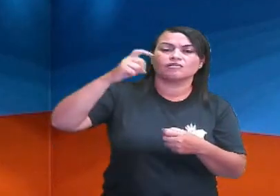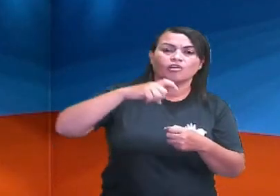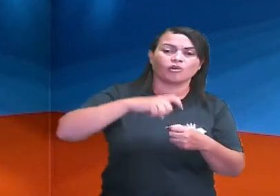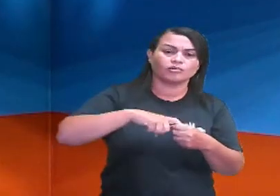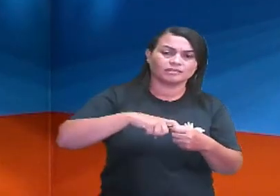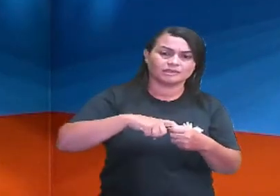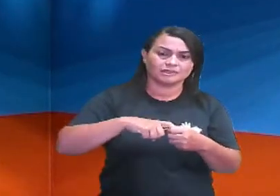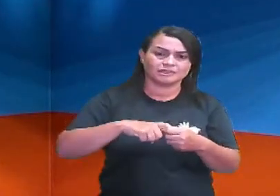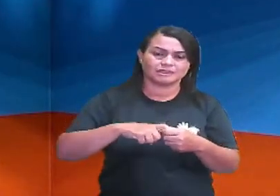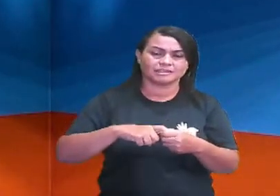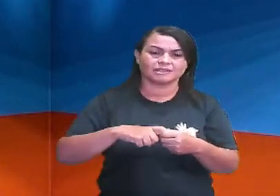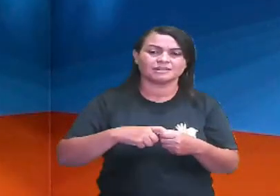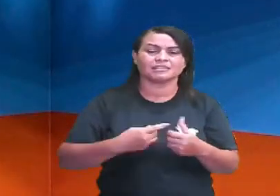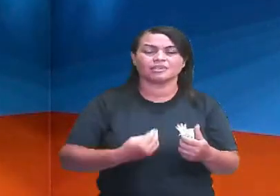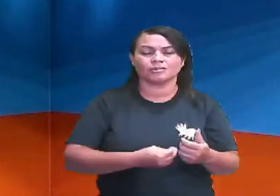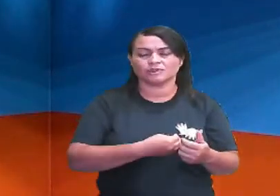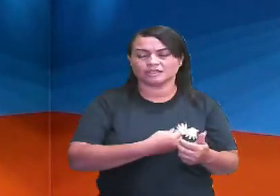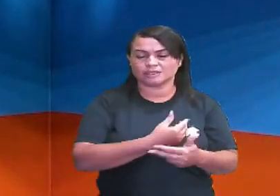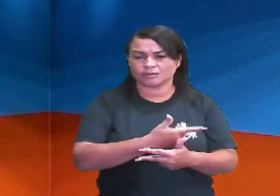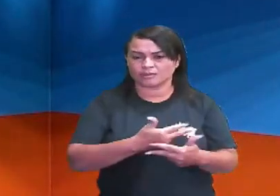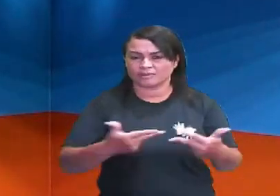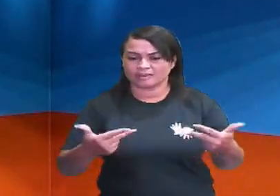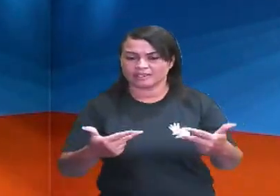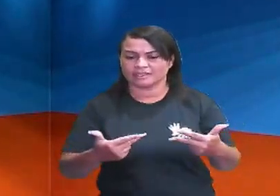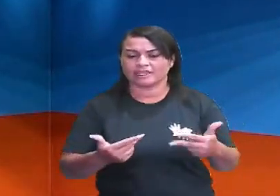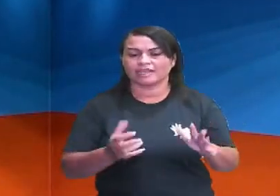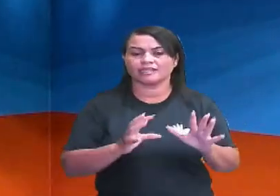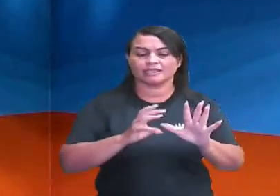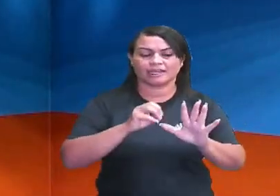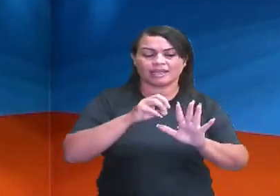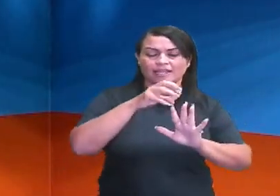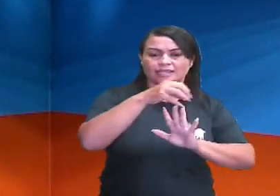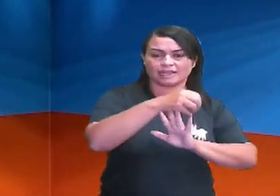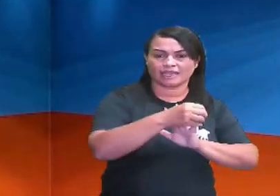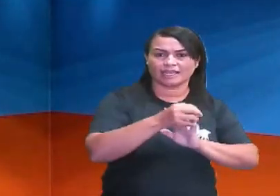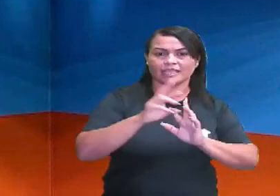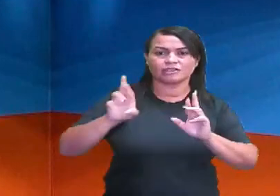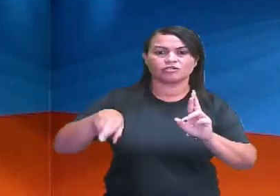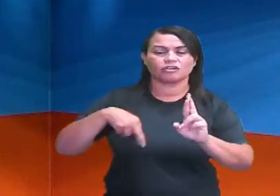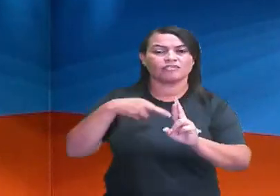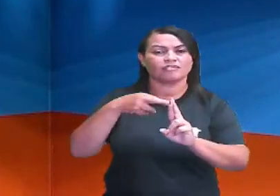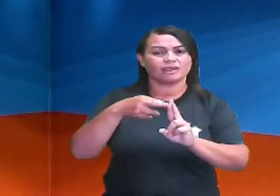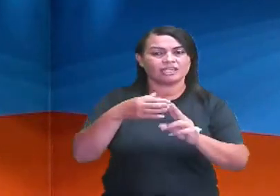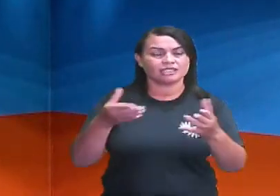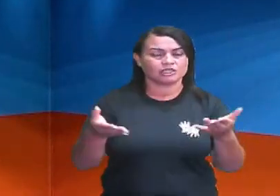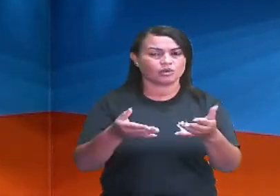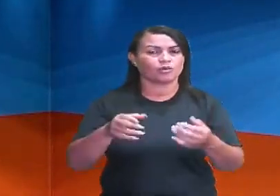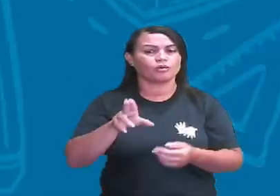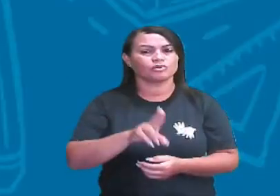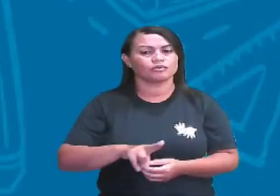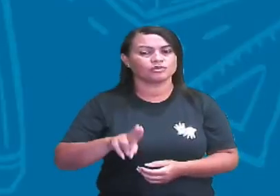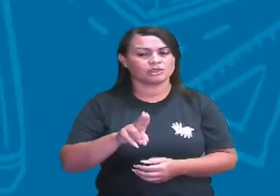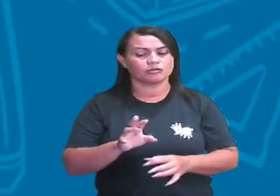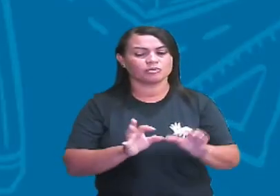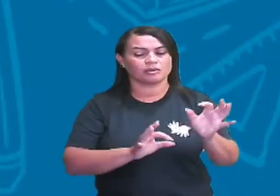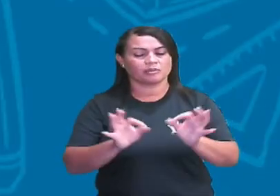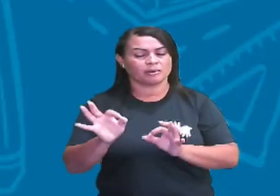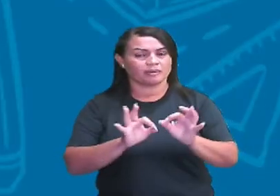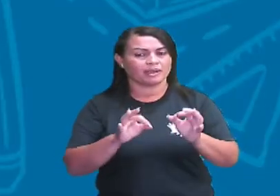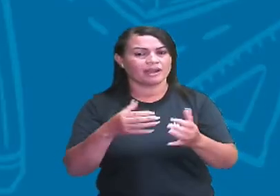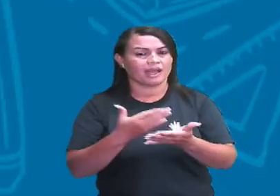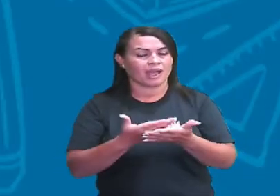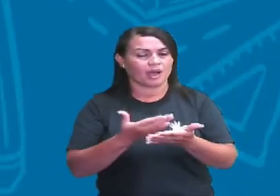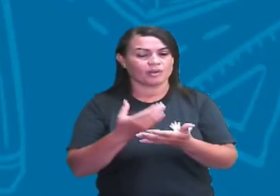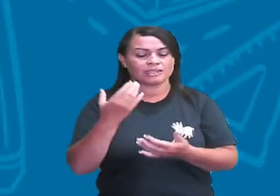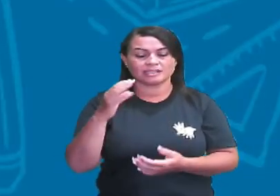ao ciclo da nossa cadeia alimentar, tá certo? Essas são as referências que nós utilizamos para preparar essa nossa